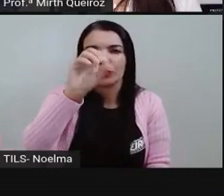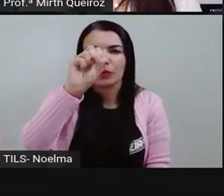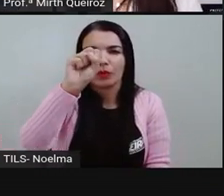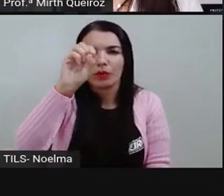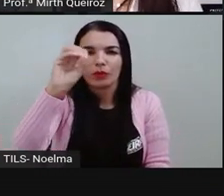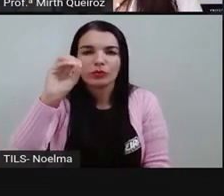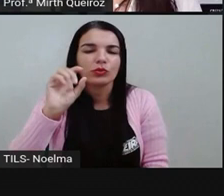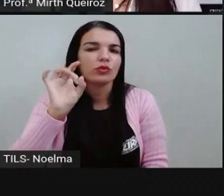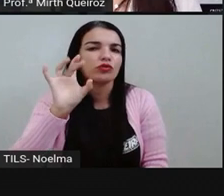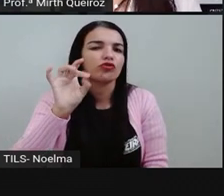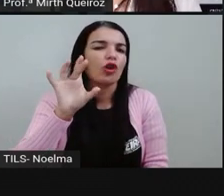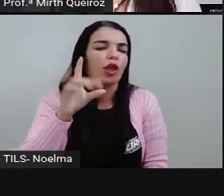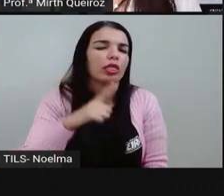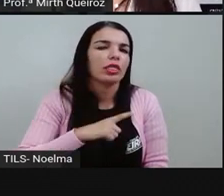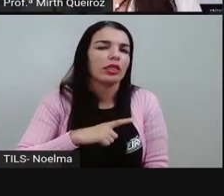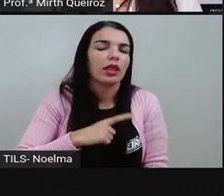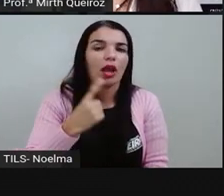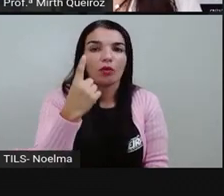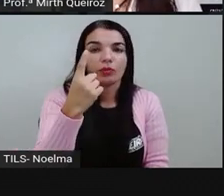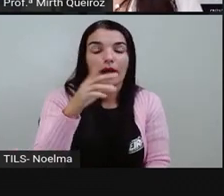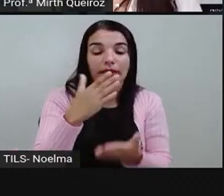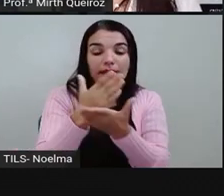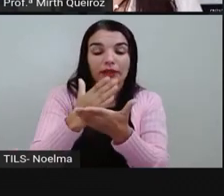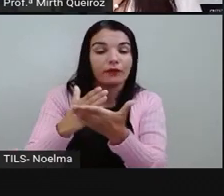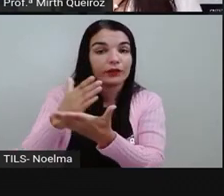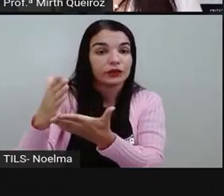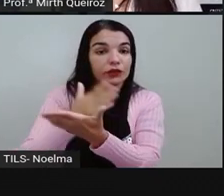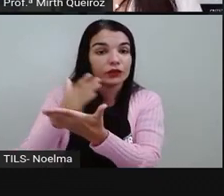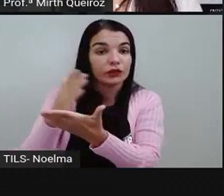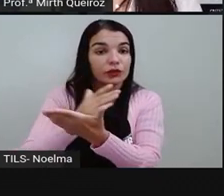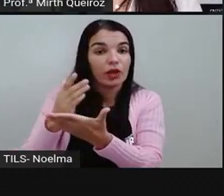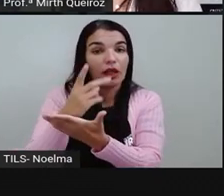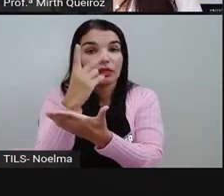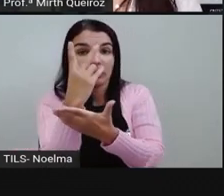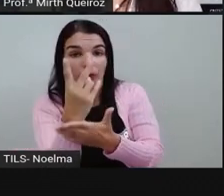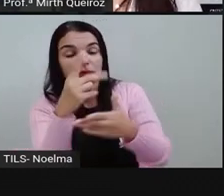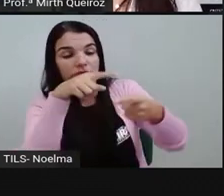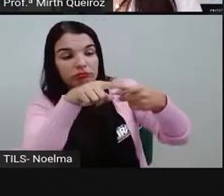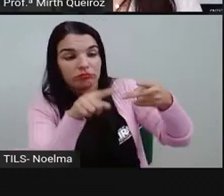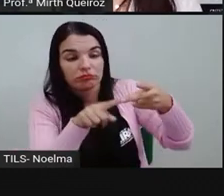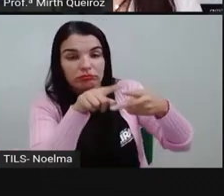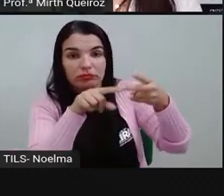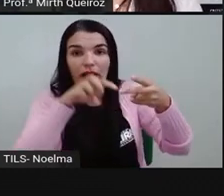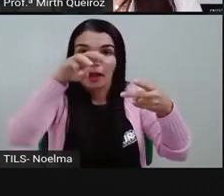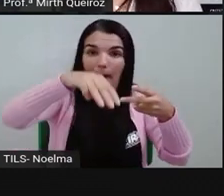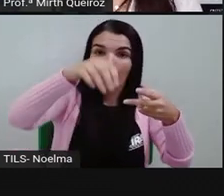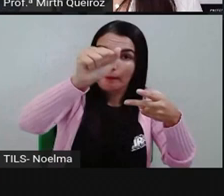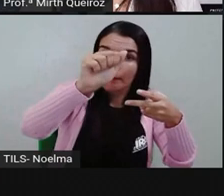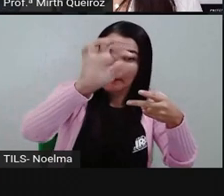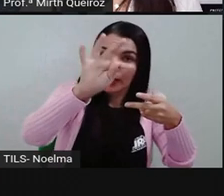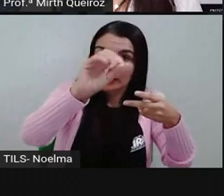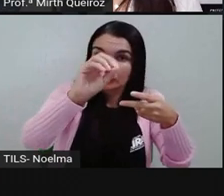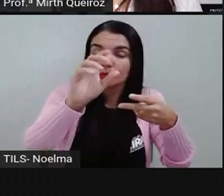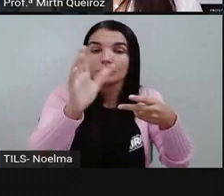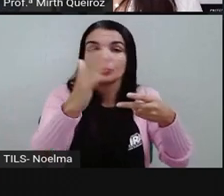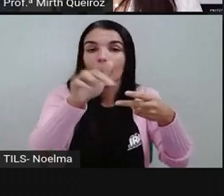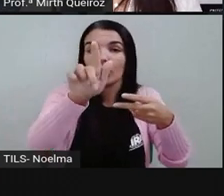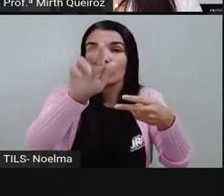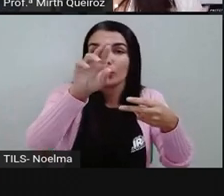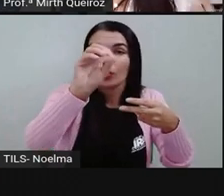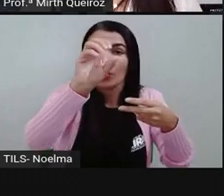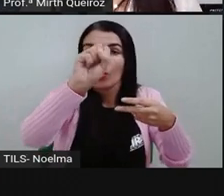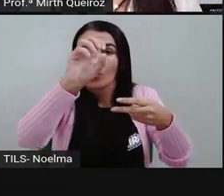existia somente o Mato Grosso, né? Que foi dividido e aí hoje nós temos Mato Grosso e Mato Grosso do Sul.